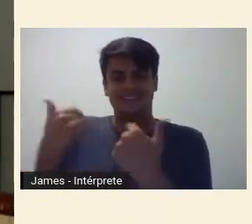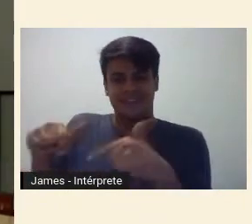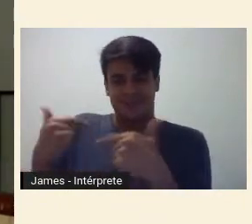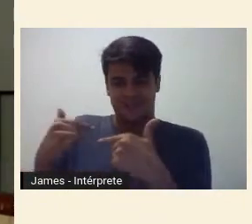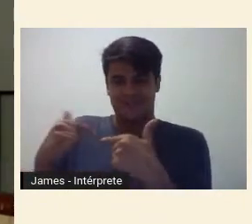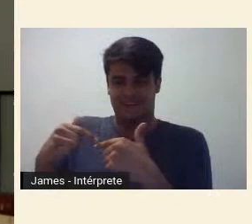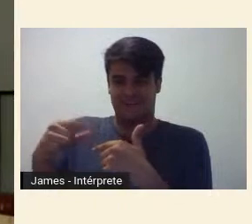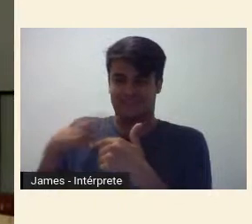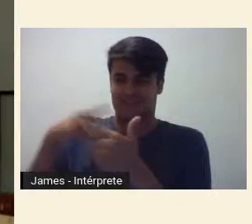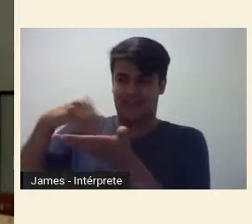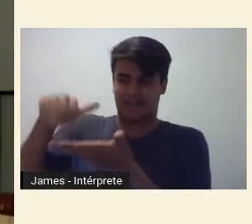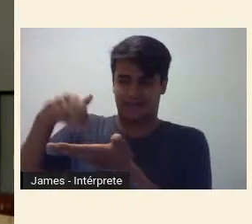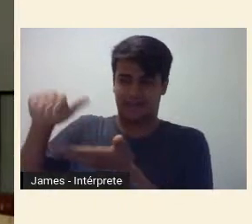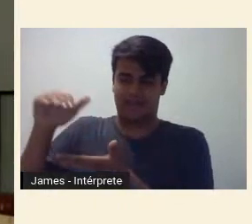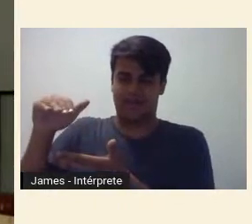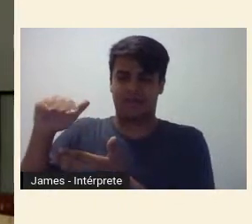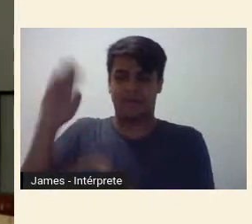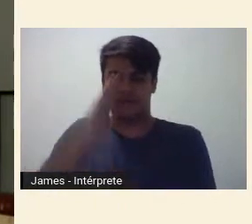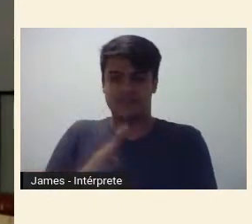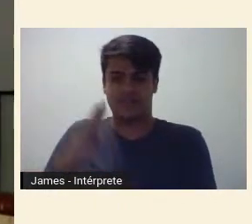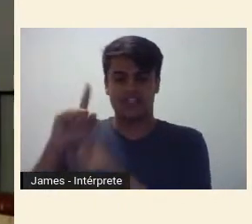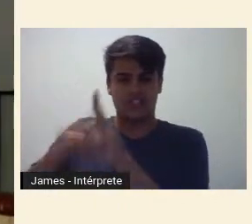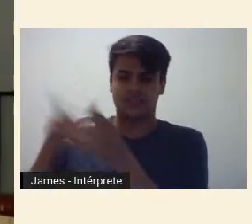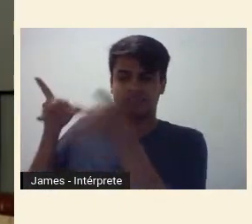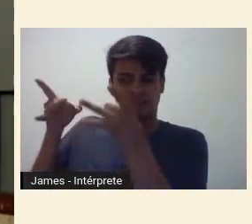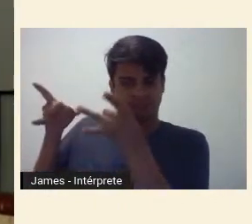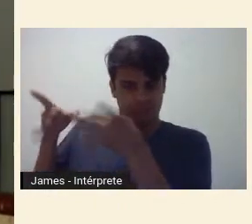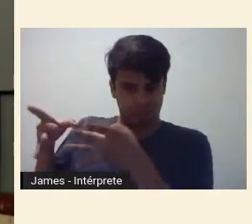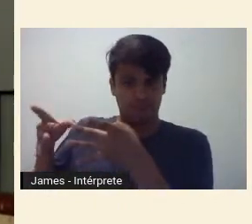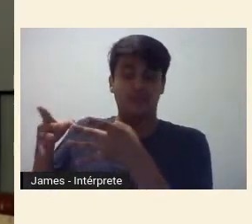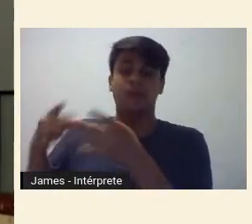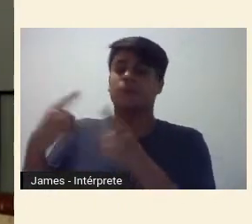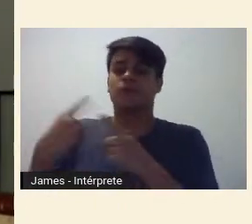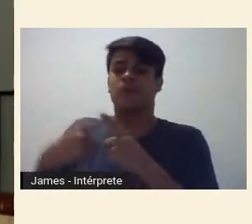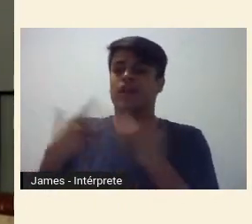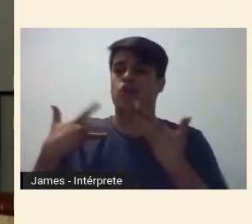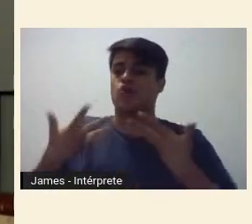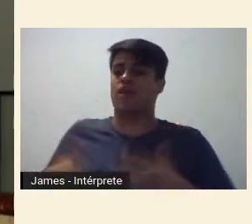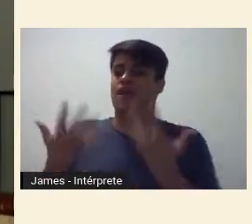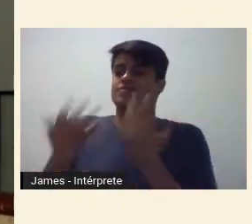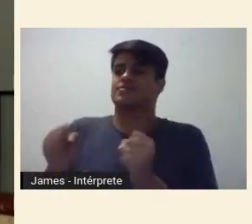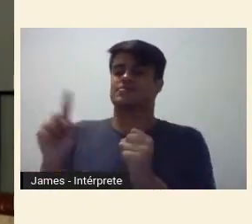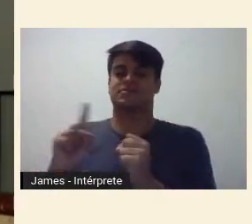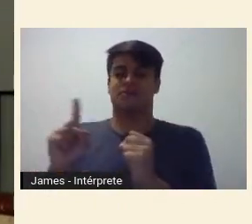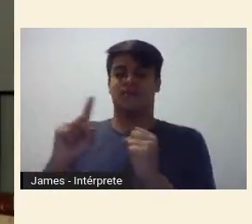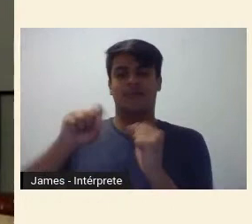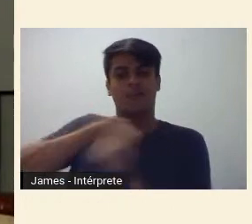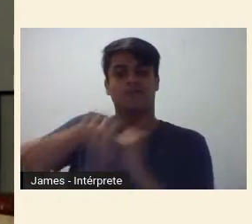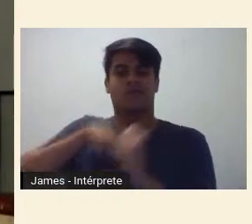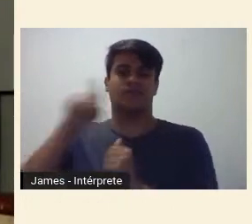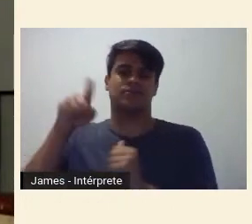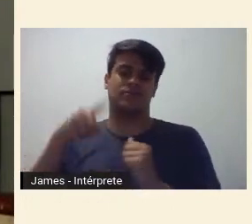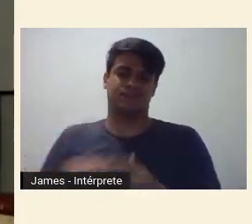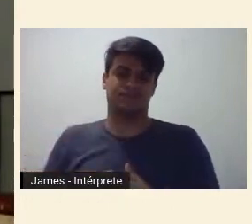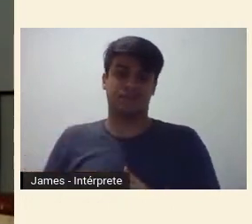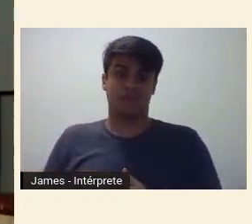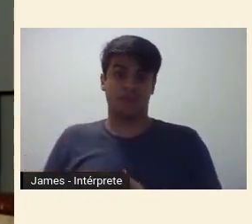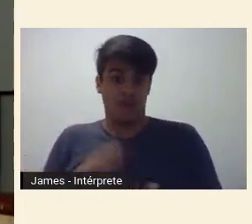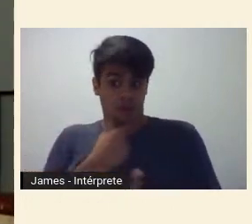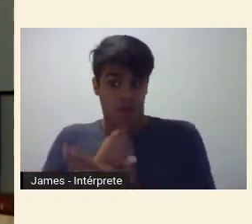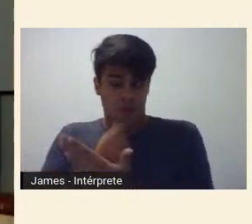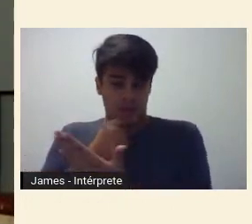em prol das novas tendências estéticas que a casa se recusava a aceitar. A renúncia de Graça Aranha foi assunto de um texto